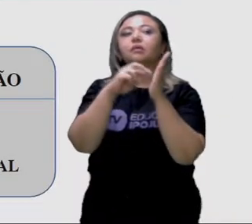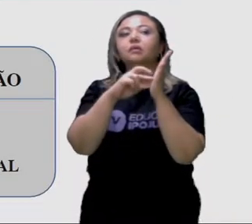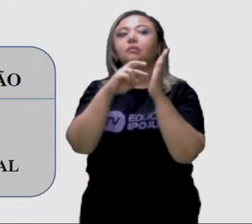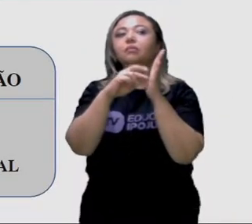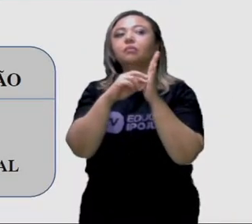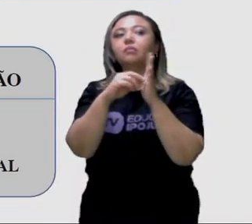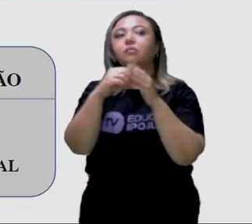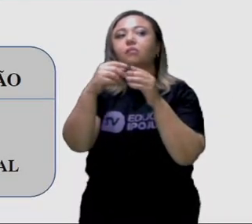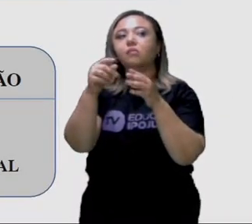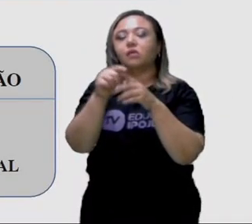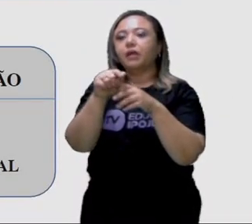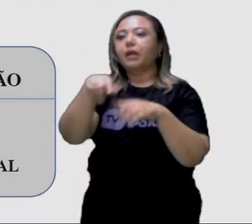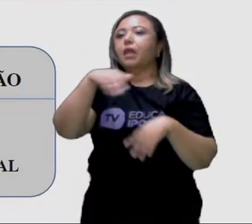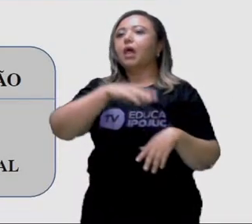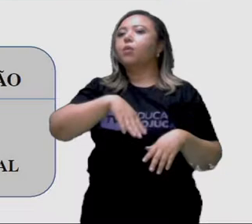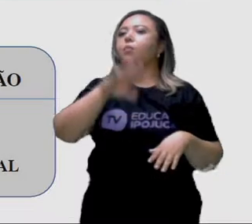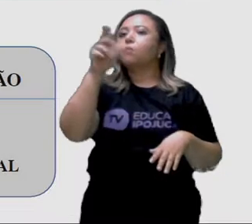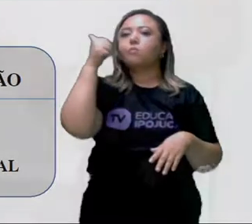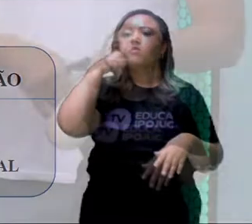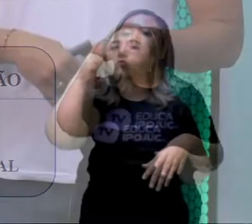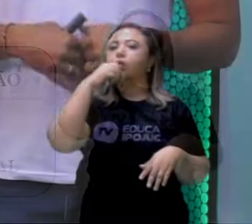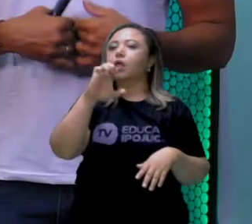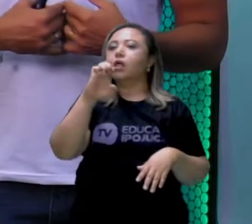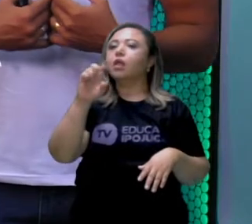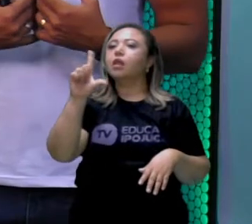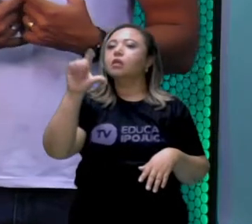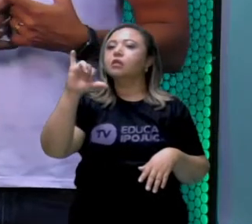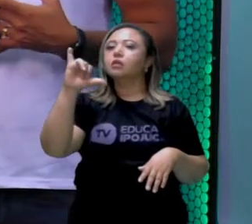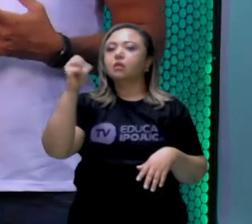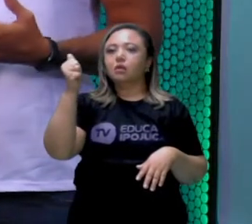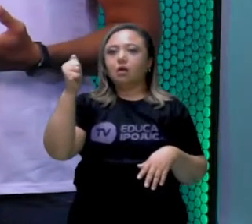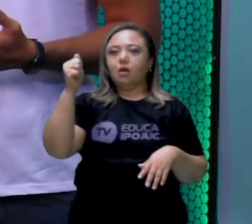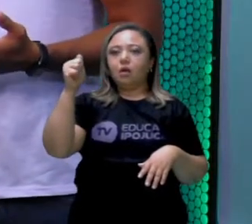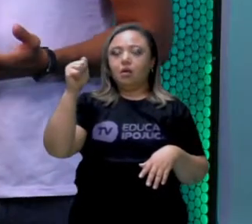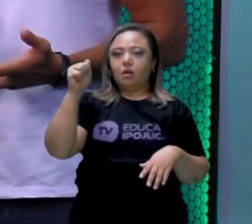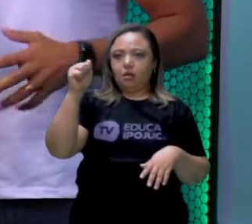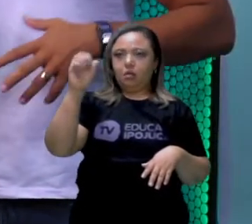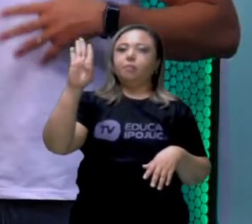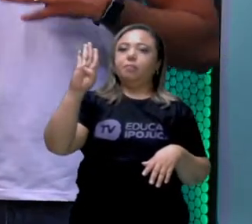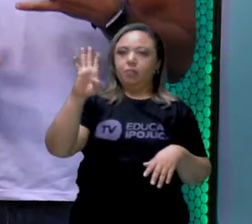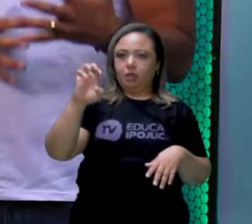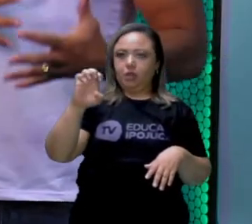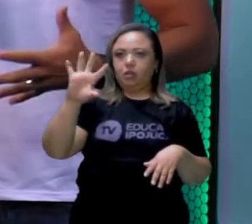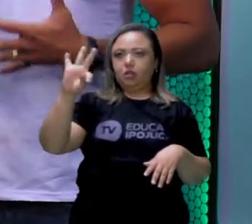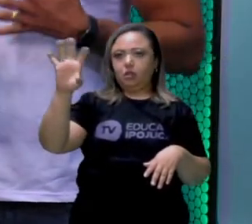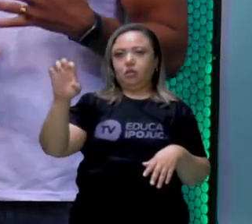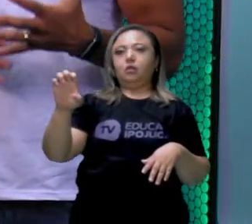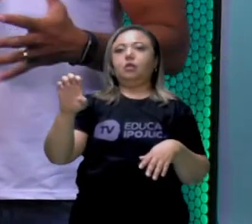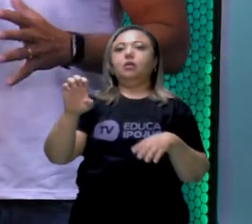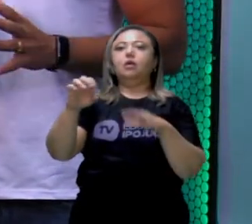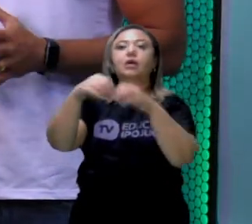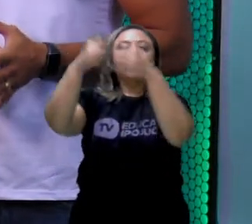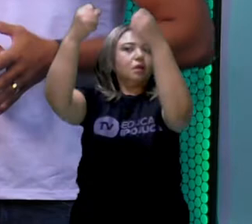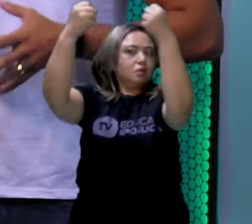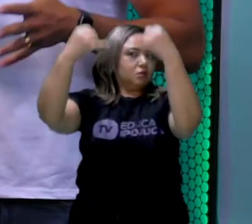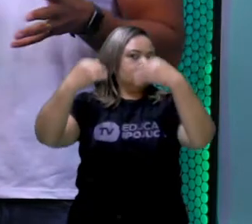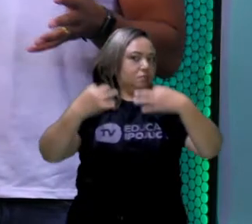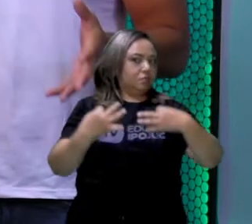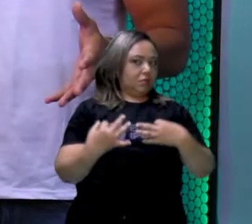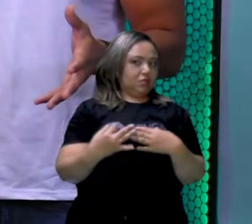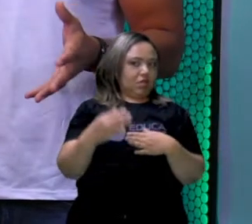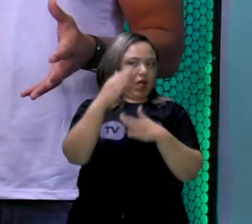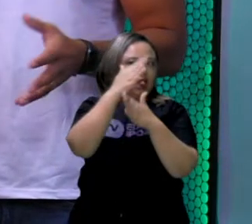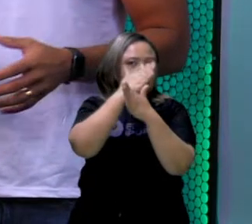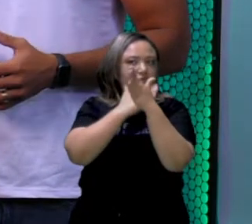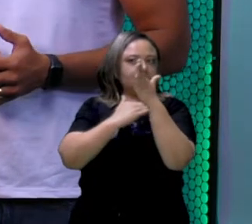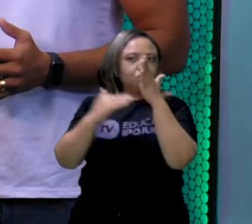amiga Elisabeth de Souza. Ela vai trazer essa divisão da ginástica um pouco mais completa, Um pouco